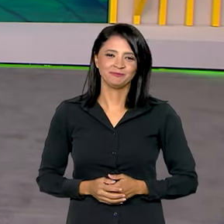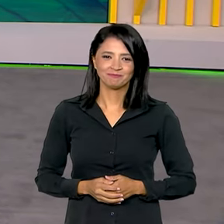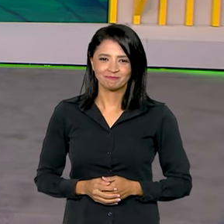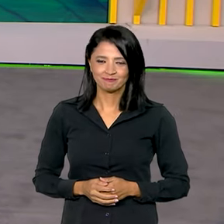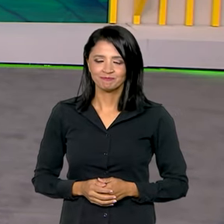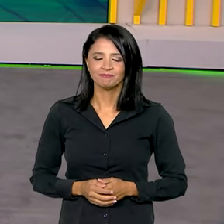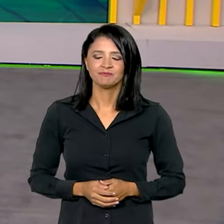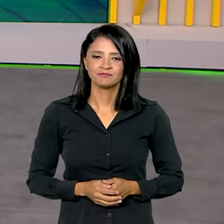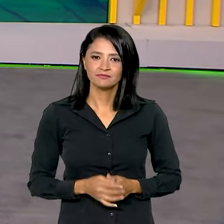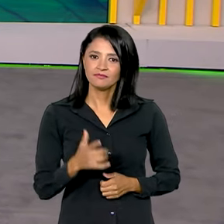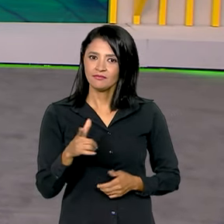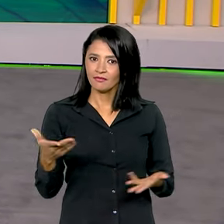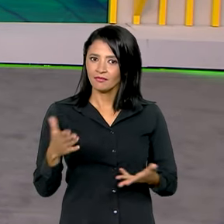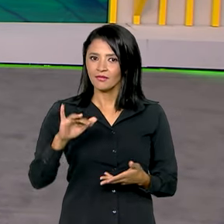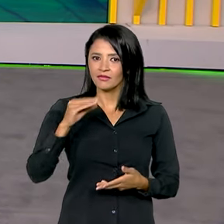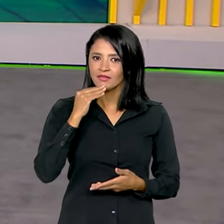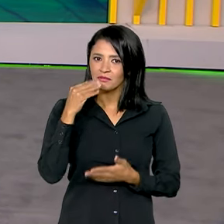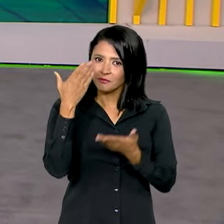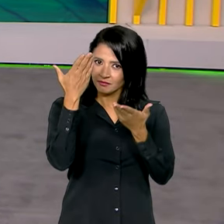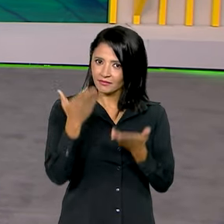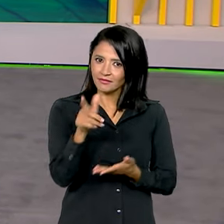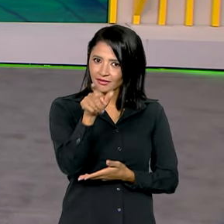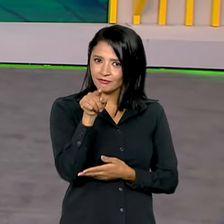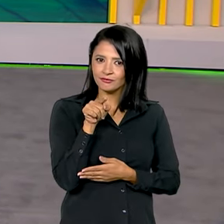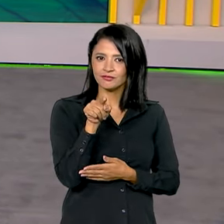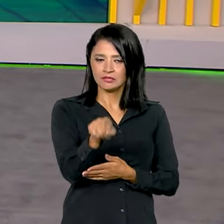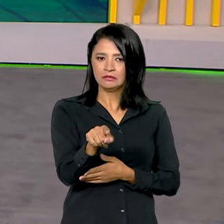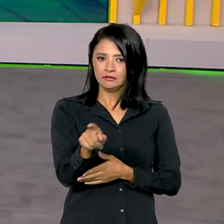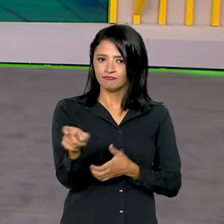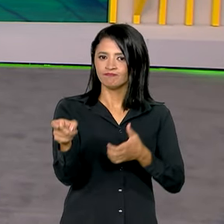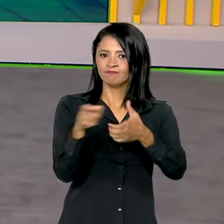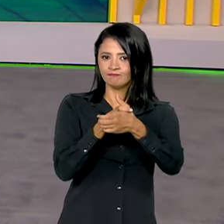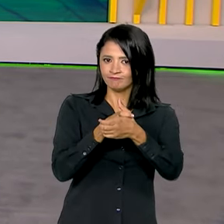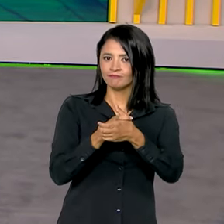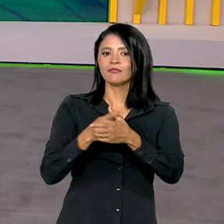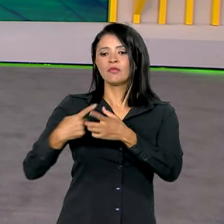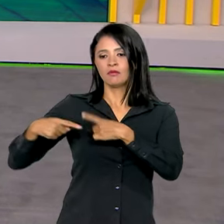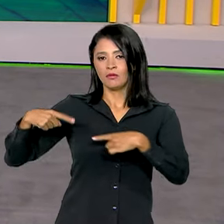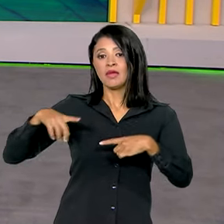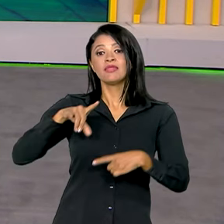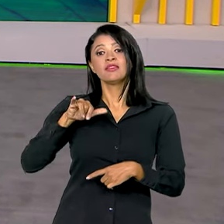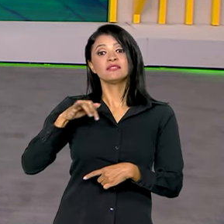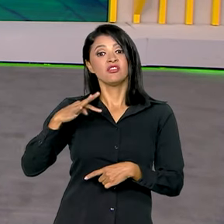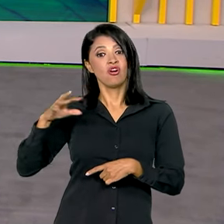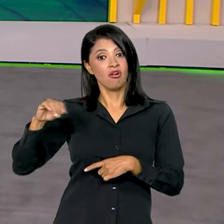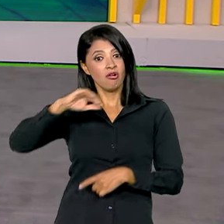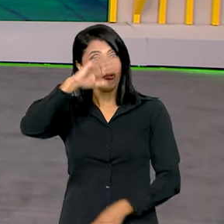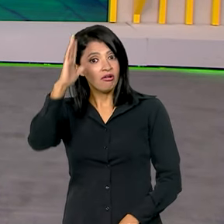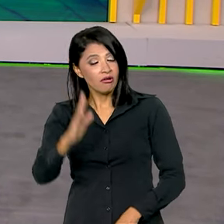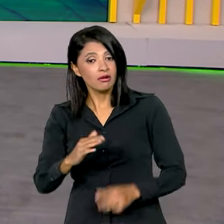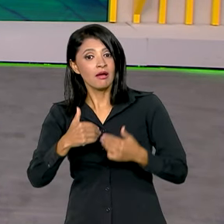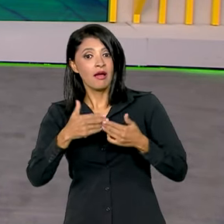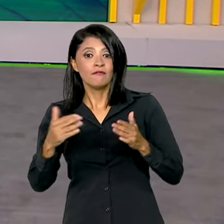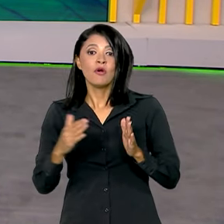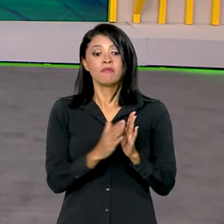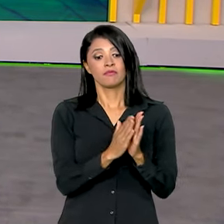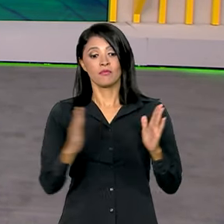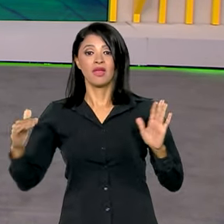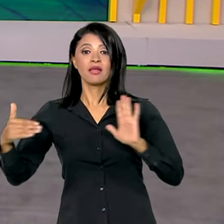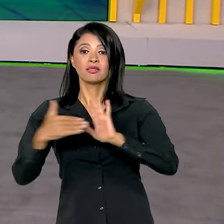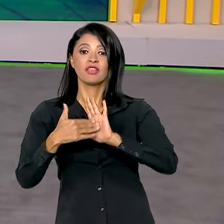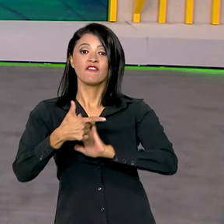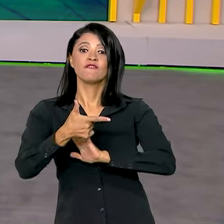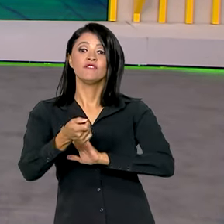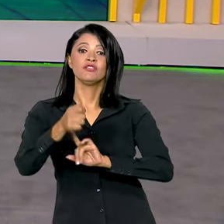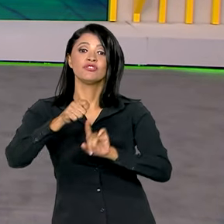Agora uma oportunidade para você que está endividado. O Desenrola Brasil foi prorrogado até 20 de maio.